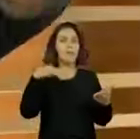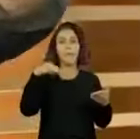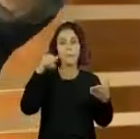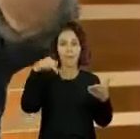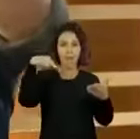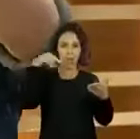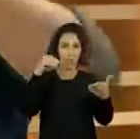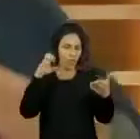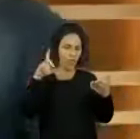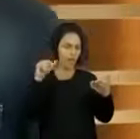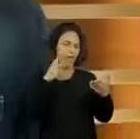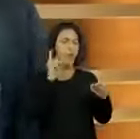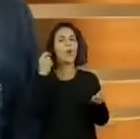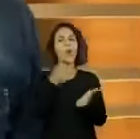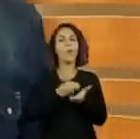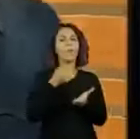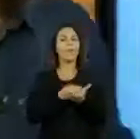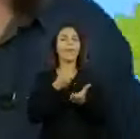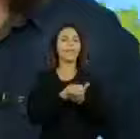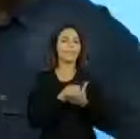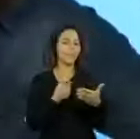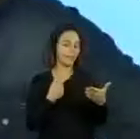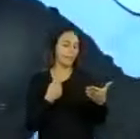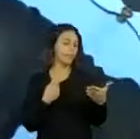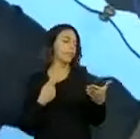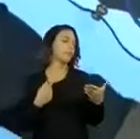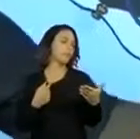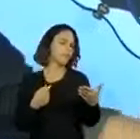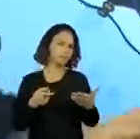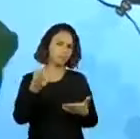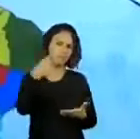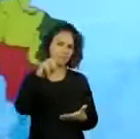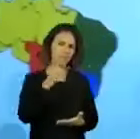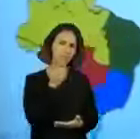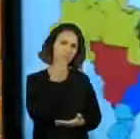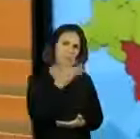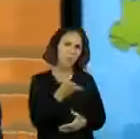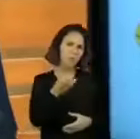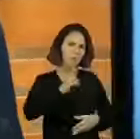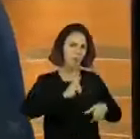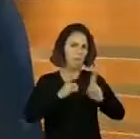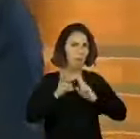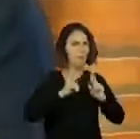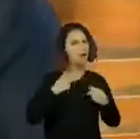mais enfática, por obrigação. É, vocês são muito bons. Vocês estão me surpreendendo no terceiro ano.